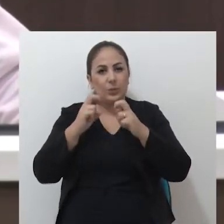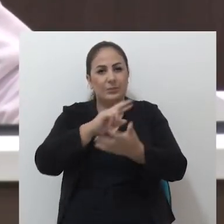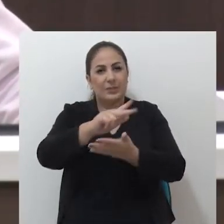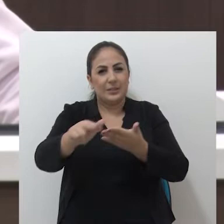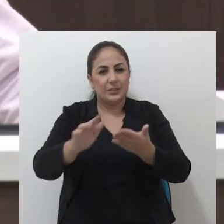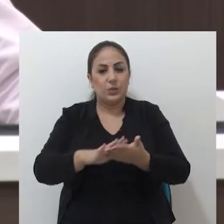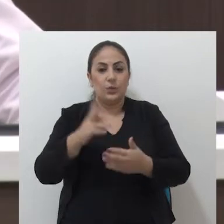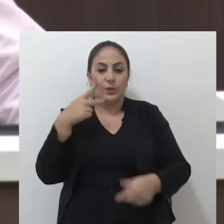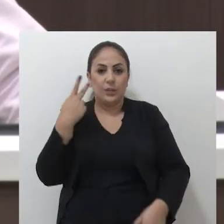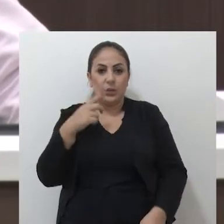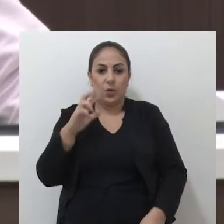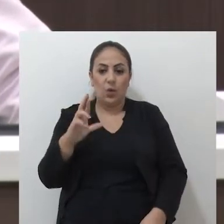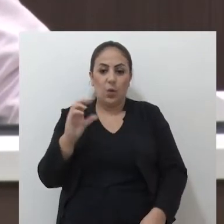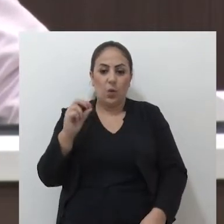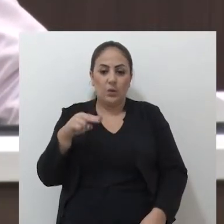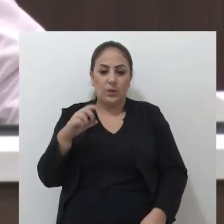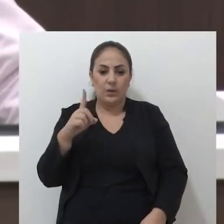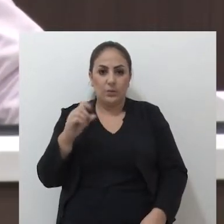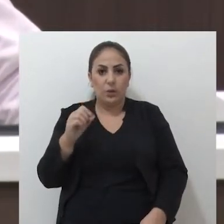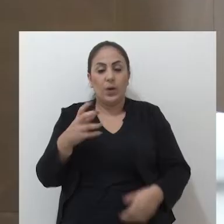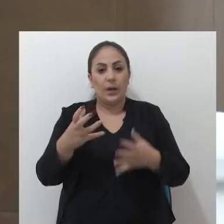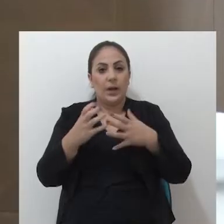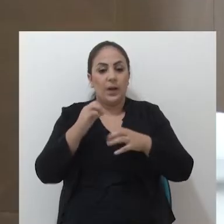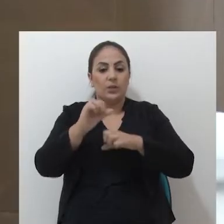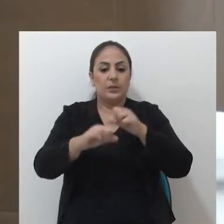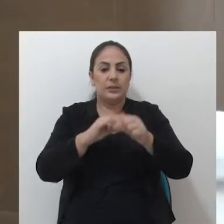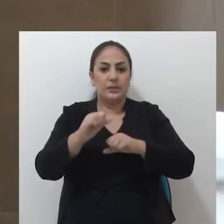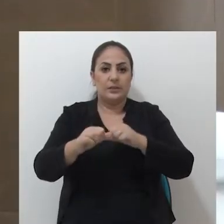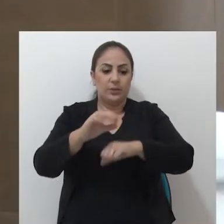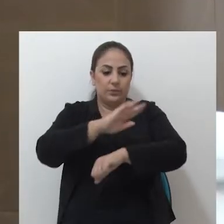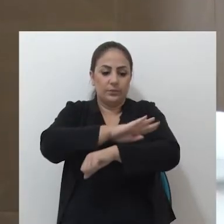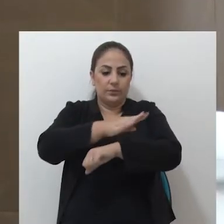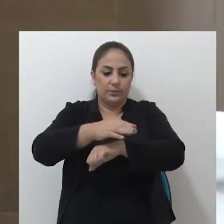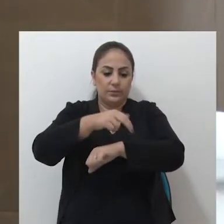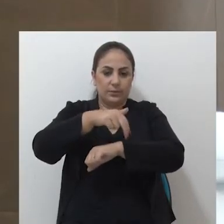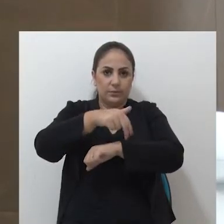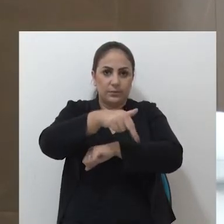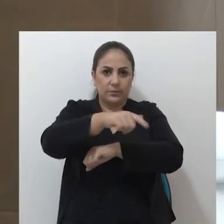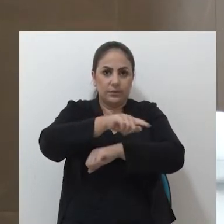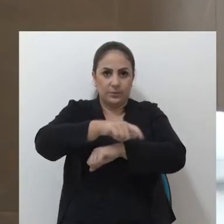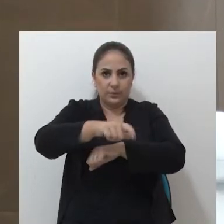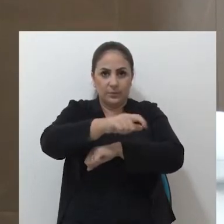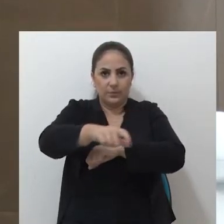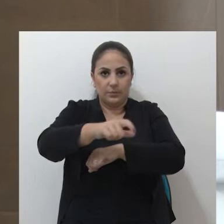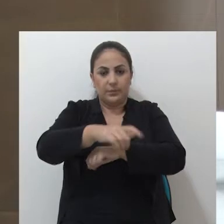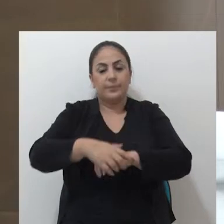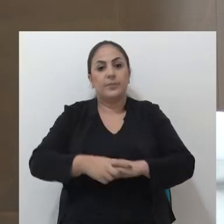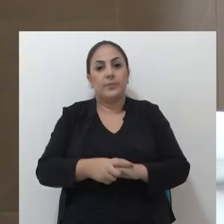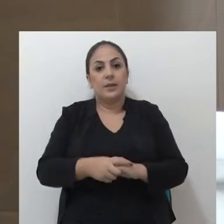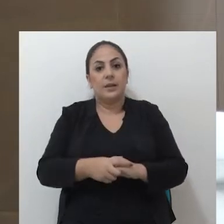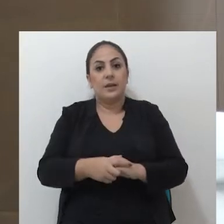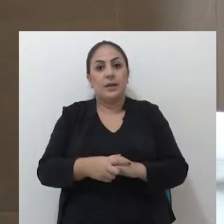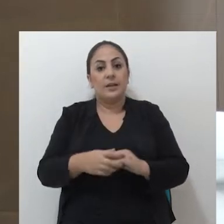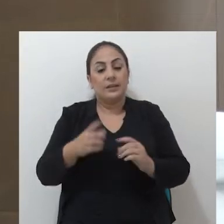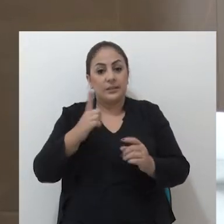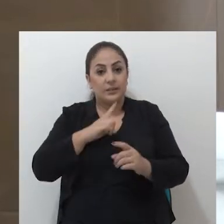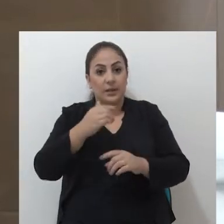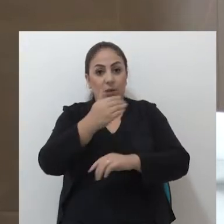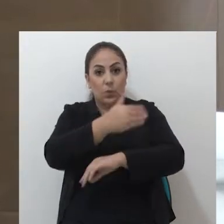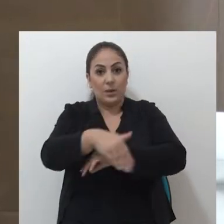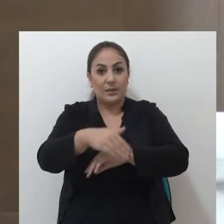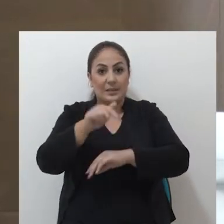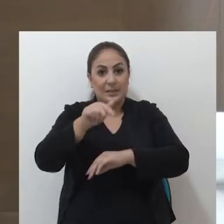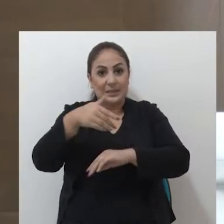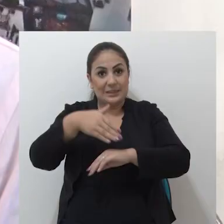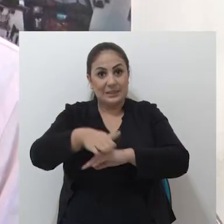vereador Ronaldo Rosa sugere a alteração da faixa de pedestres localizada na esquina da Avenida 7 de Setembro